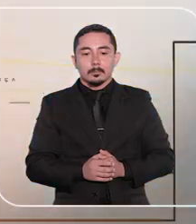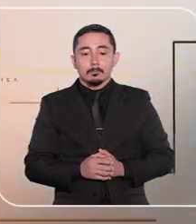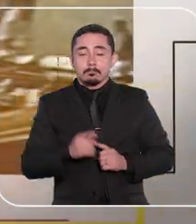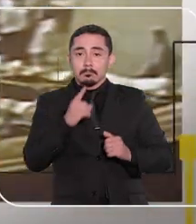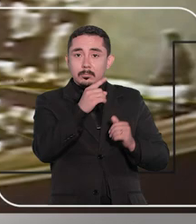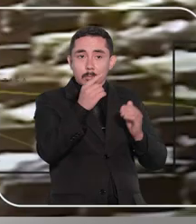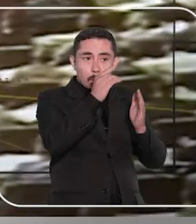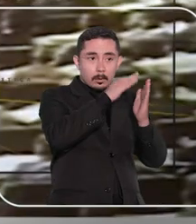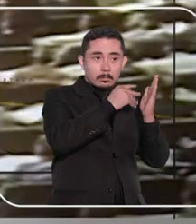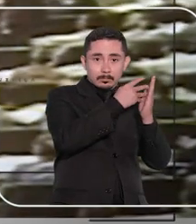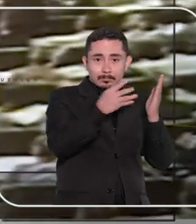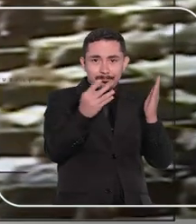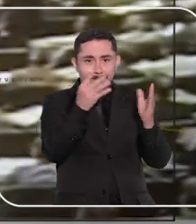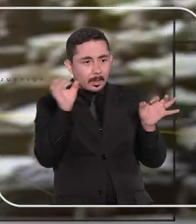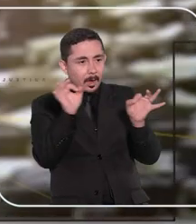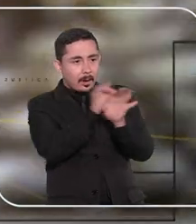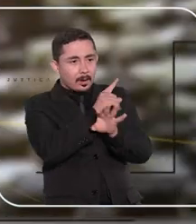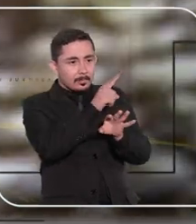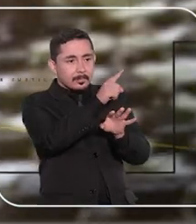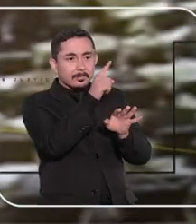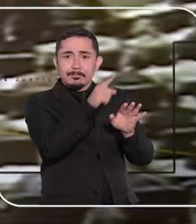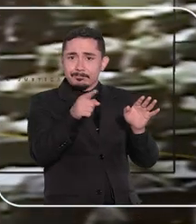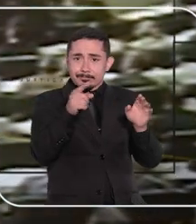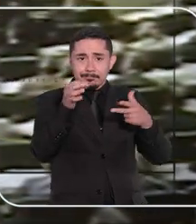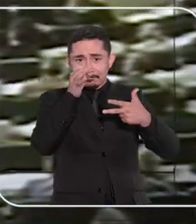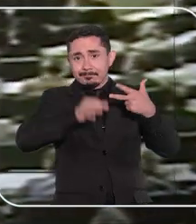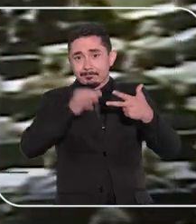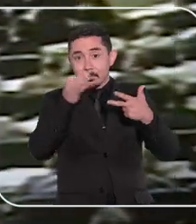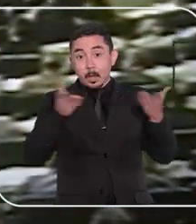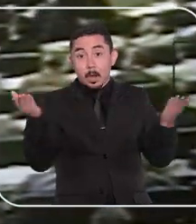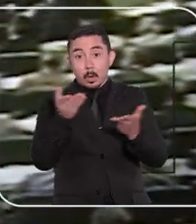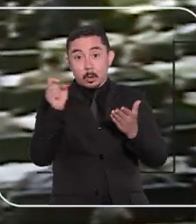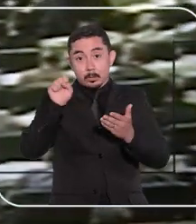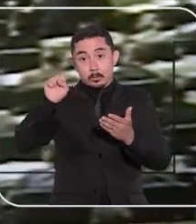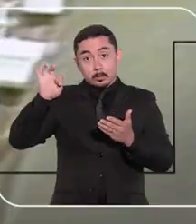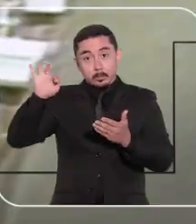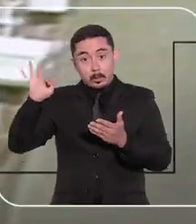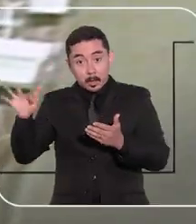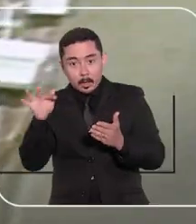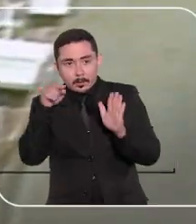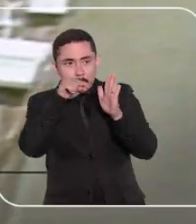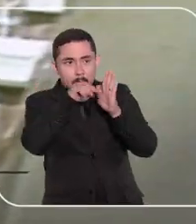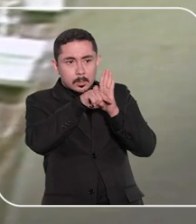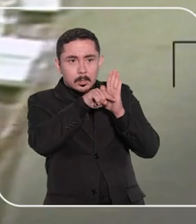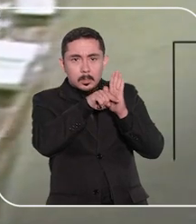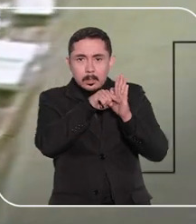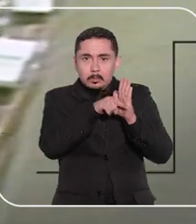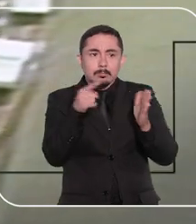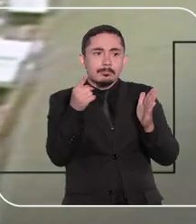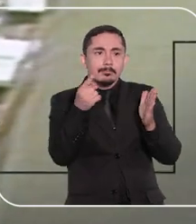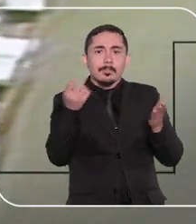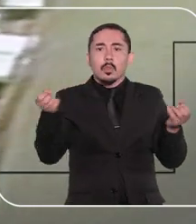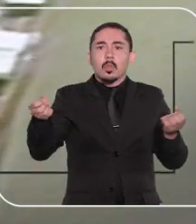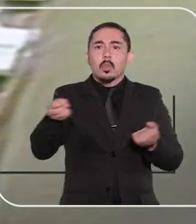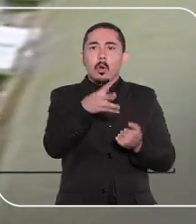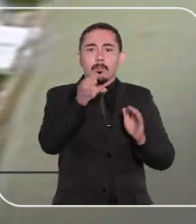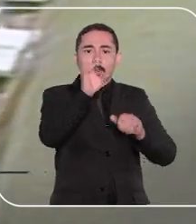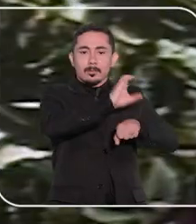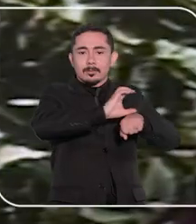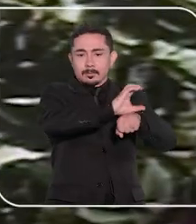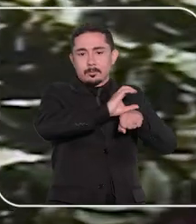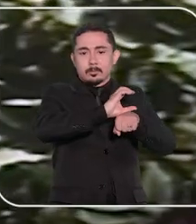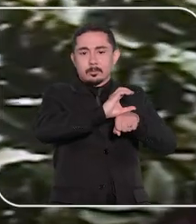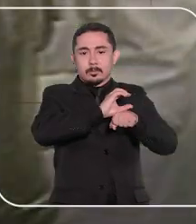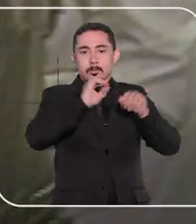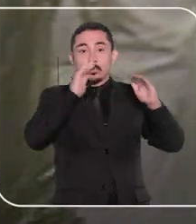Plenário conclui o capítulo do Poder Judiciário. Agora o Supremo Tribunal Federal vai fiscalizar o cumprimento da nova